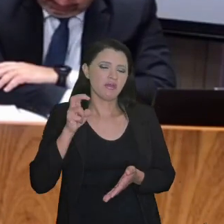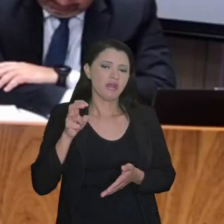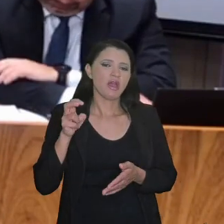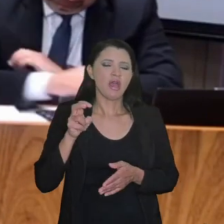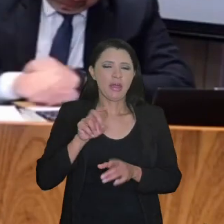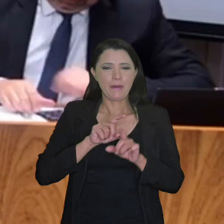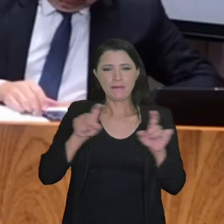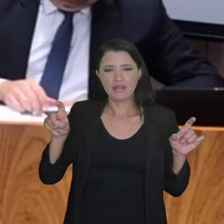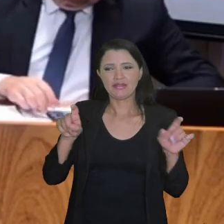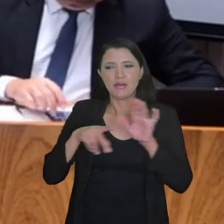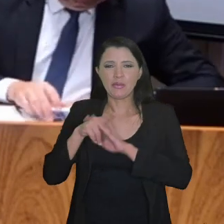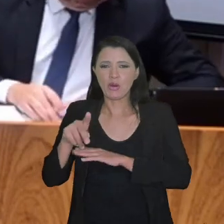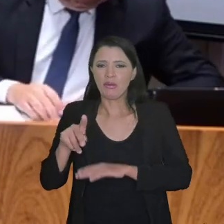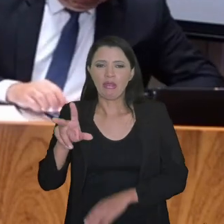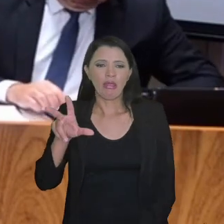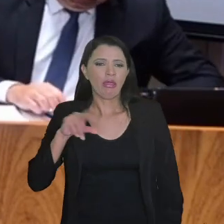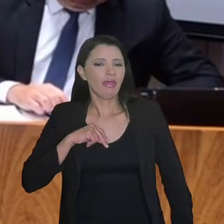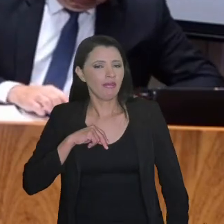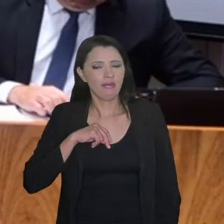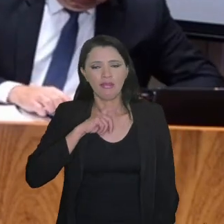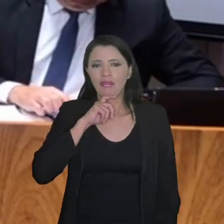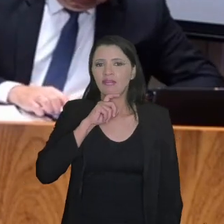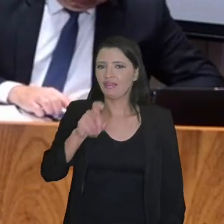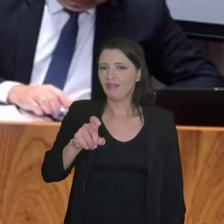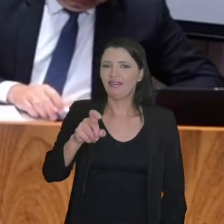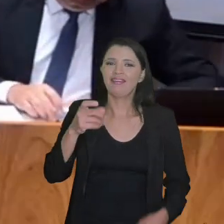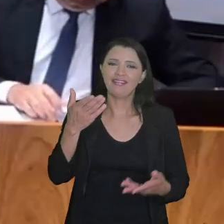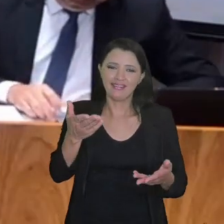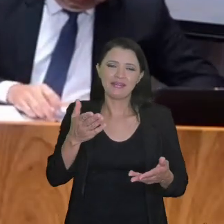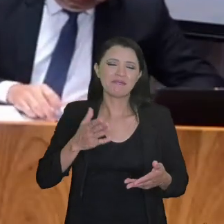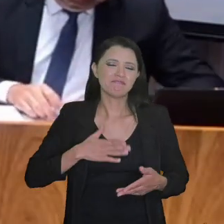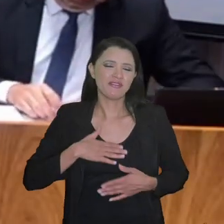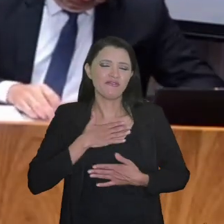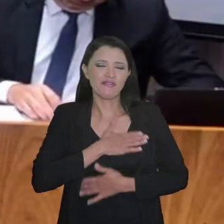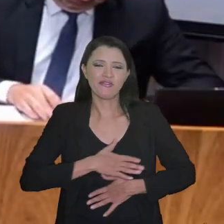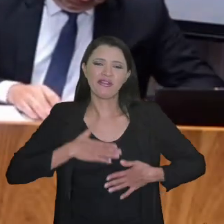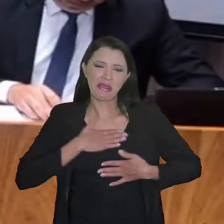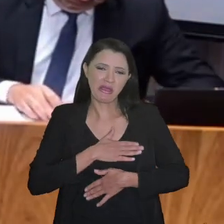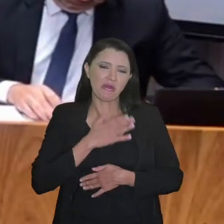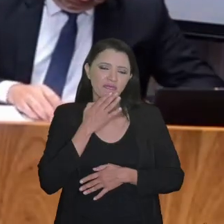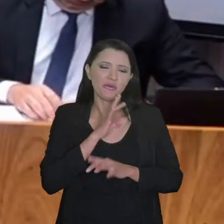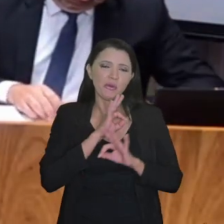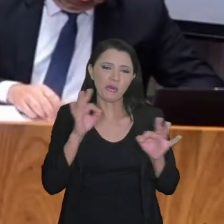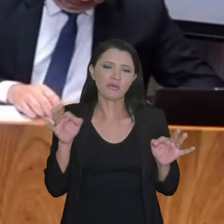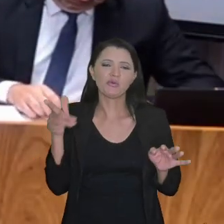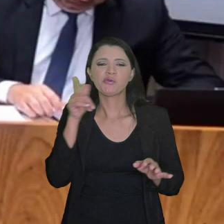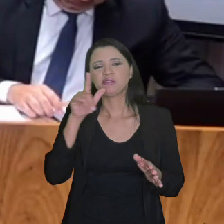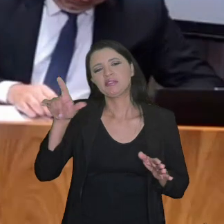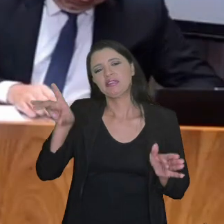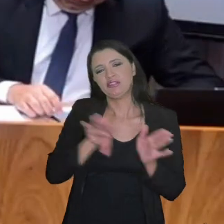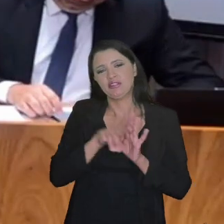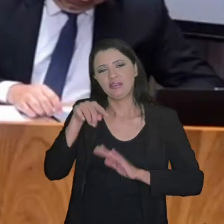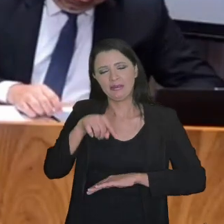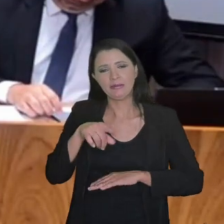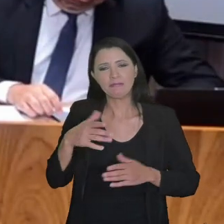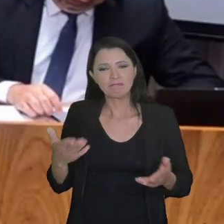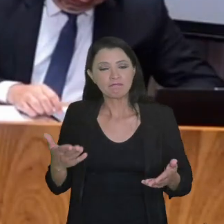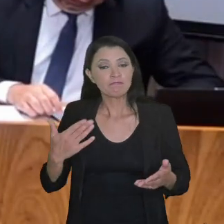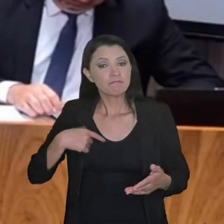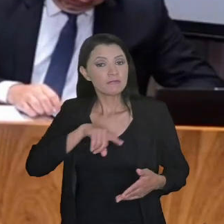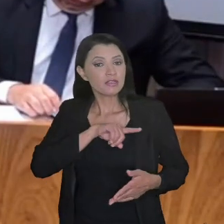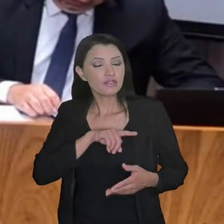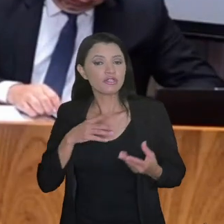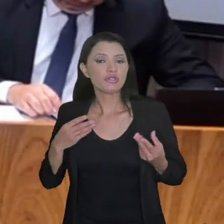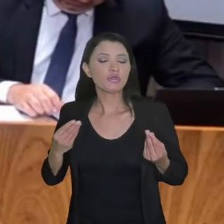manhã, e para usar aquela expressão popular, ninguém merece. Foi um prazer, valeu a pena, valeu a pena. Mas